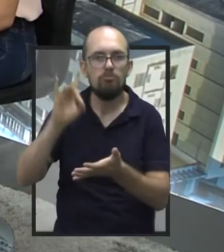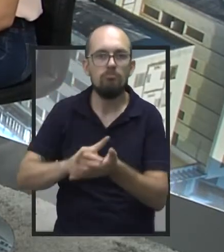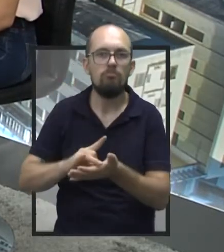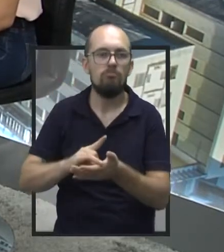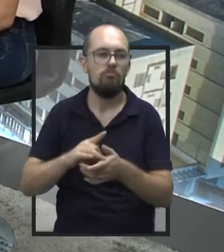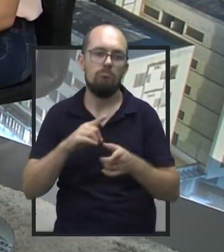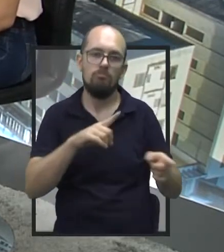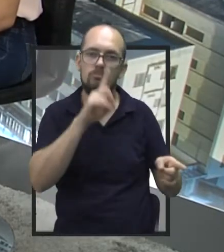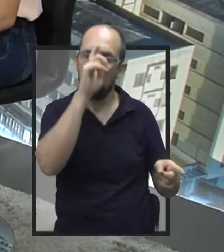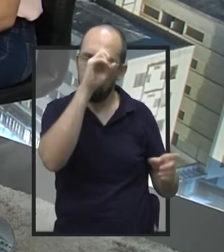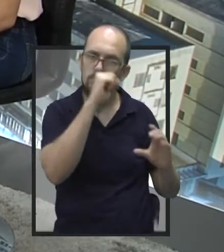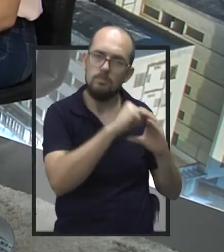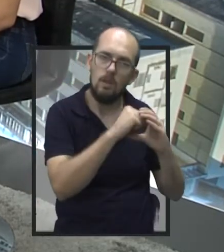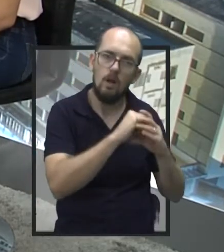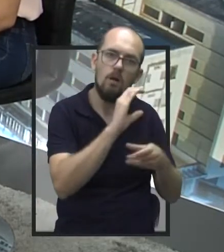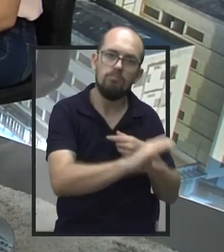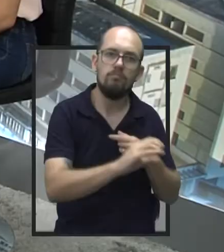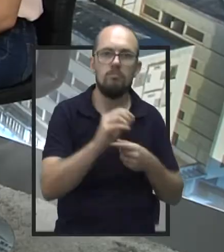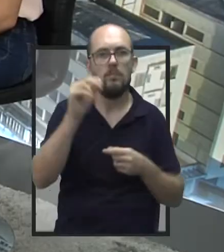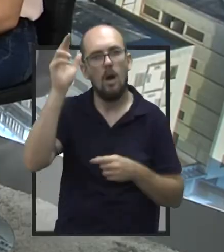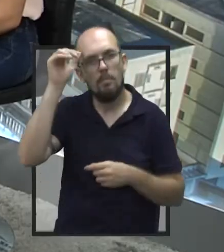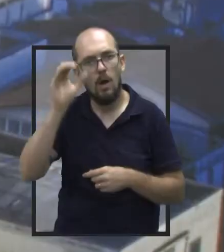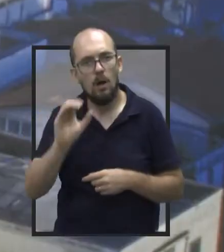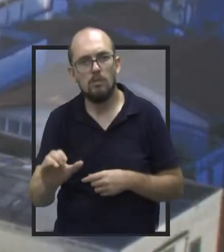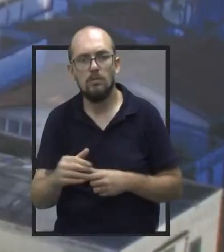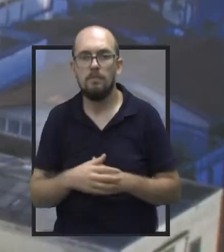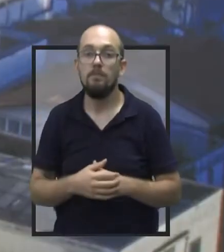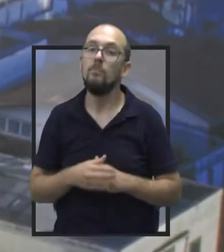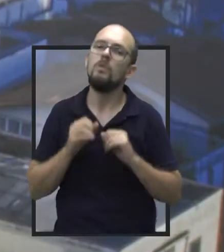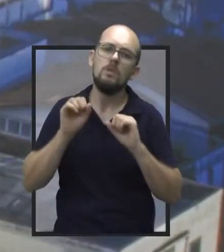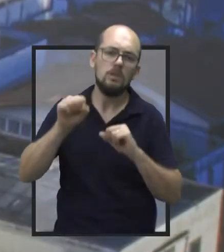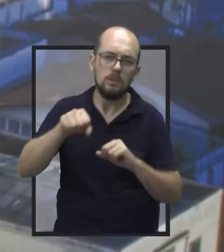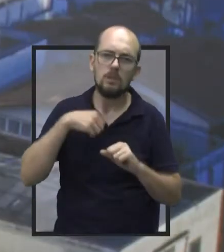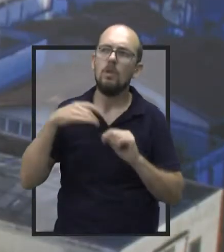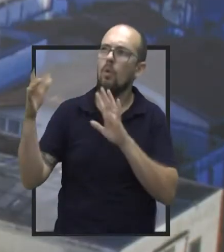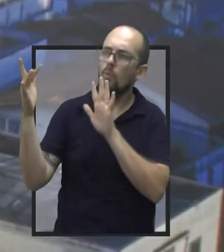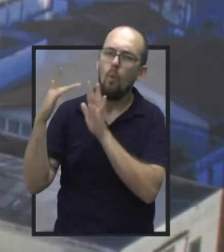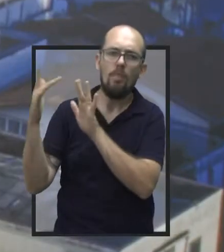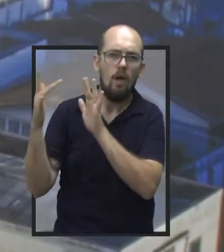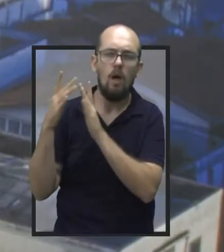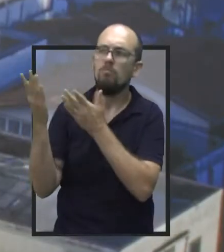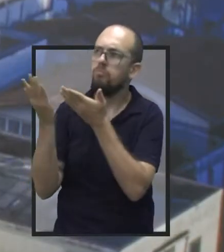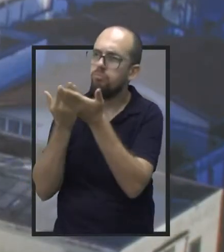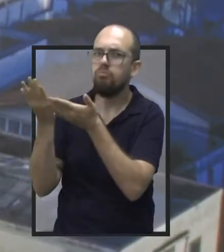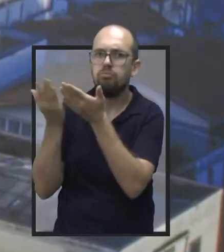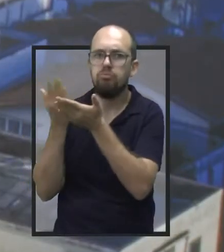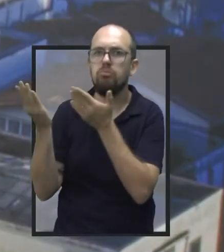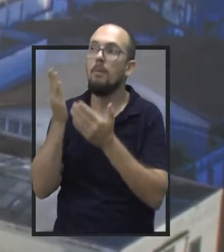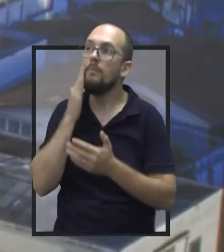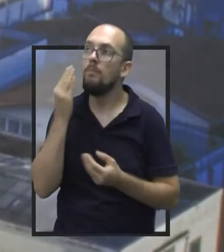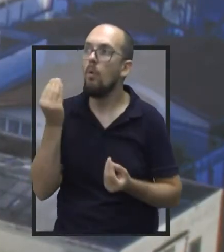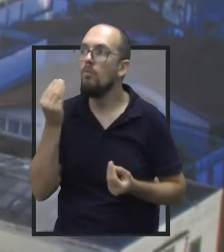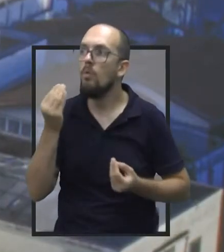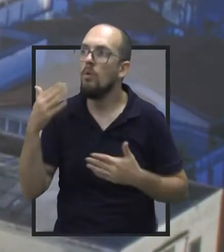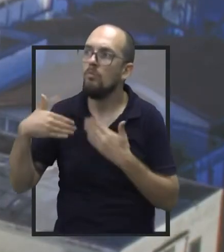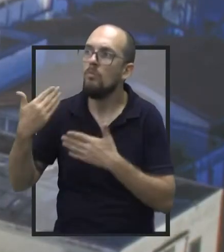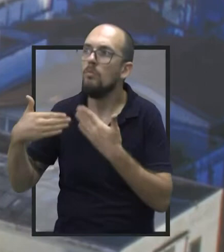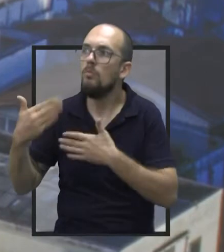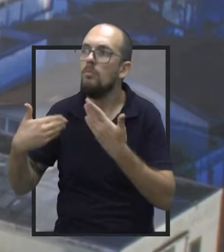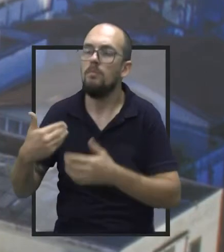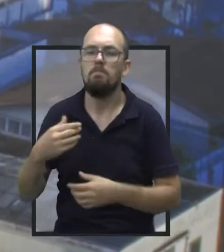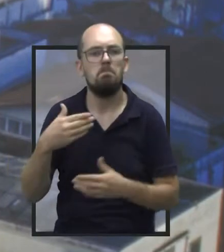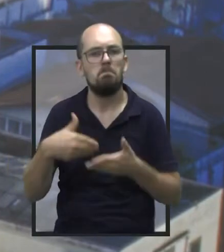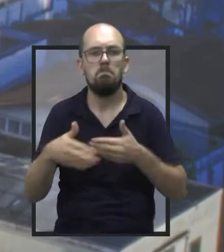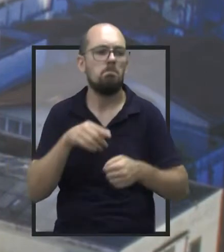seja para Santa Casa ou para o Amaral Carvalho? Sim, nós estamos em contato para que essa emenda aconteça. Ou para Santa Casa ou para o Hospital